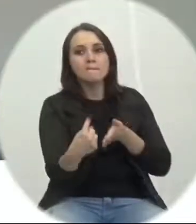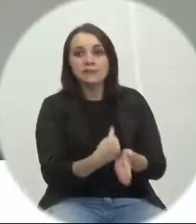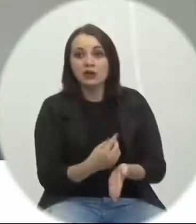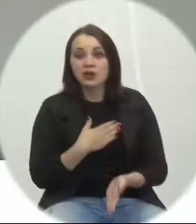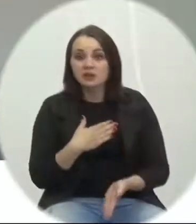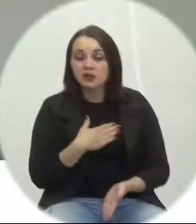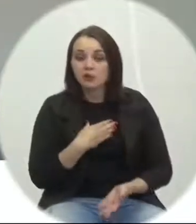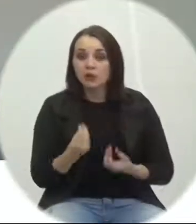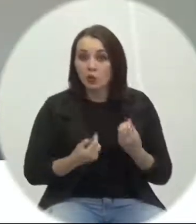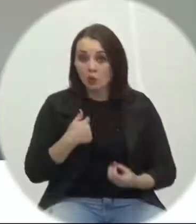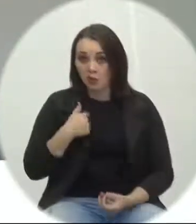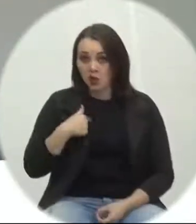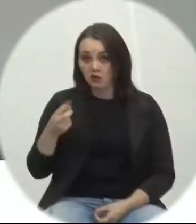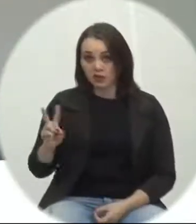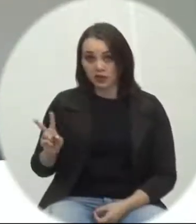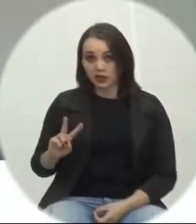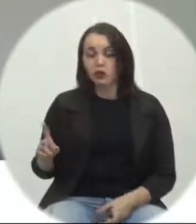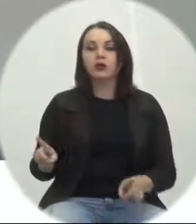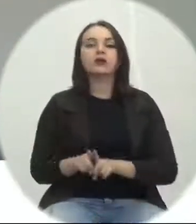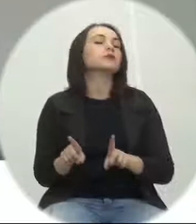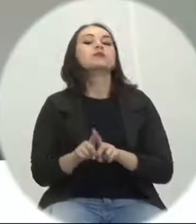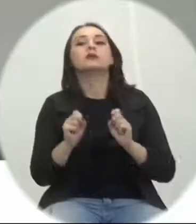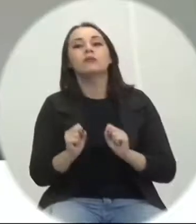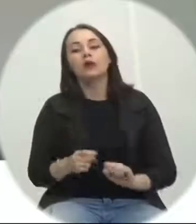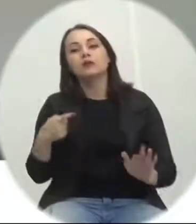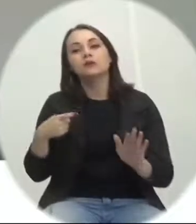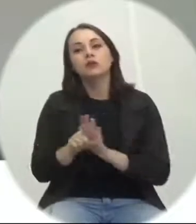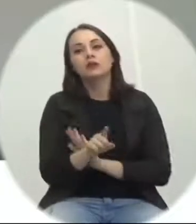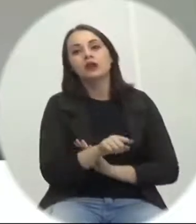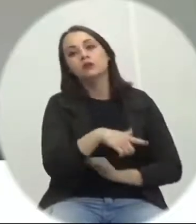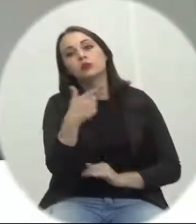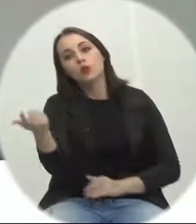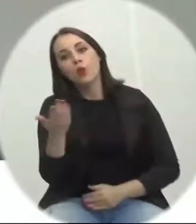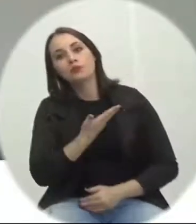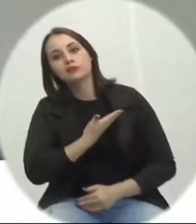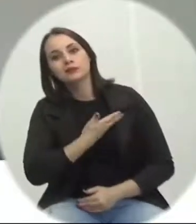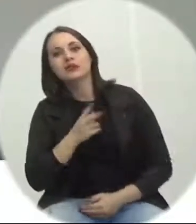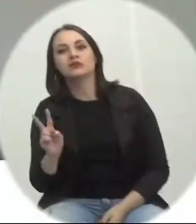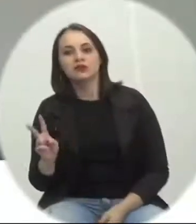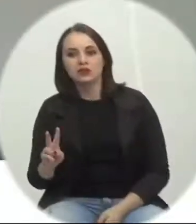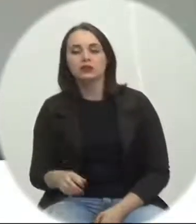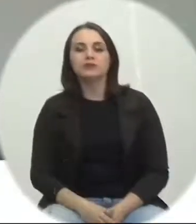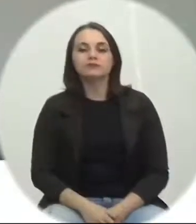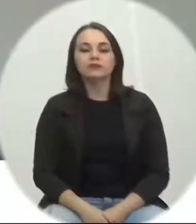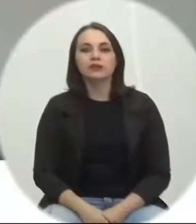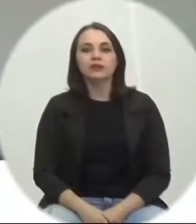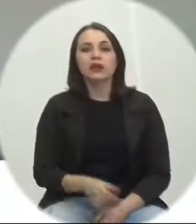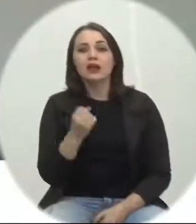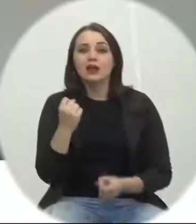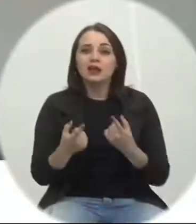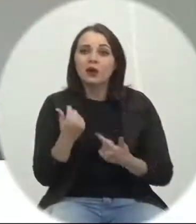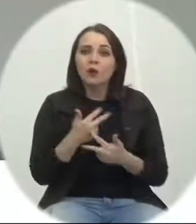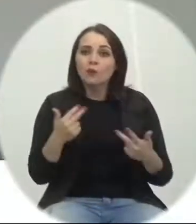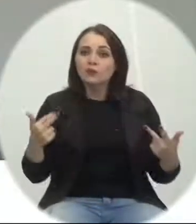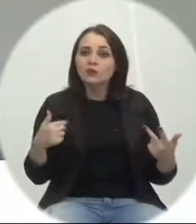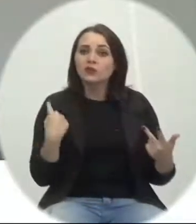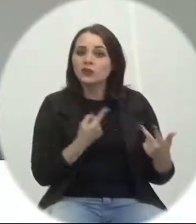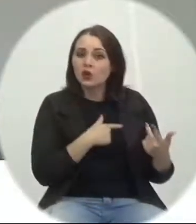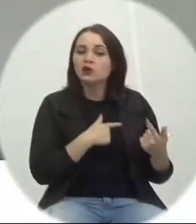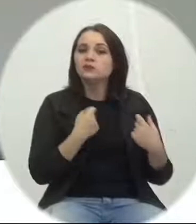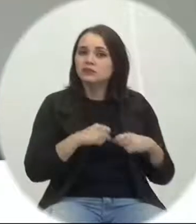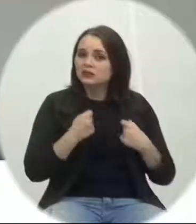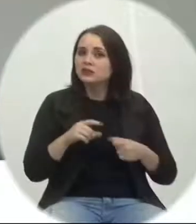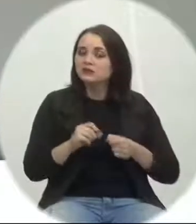como estou vereador, devem ter perguntado também para os colegas. E algumas medidas estão